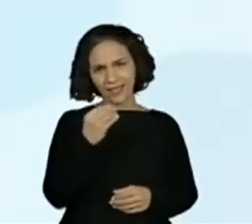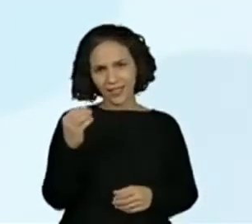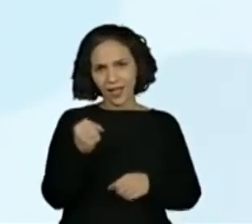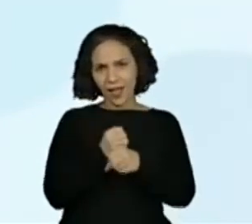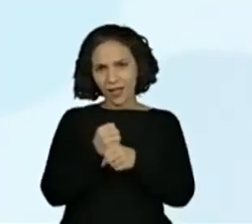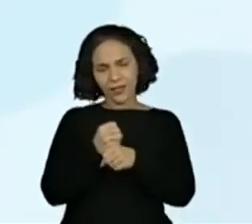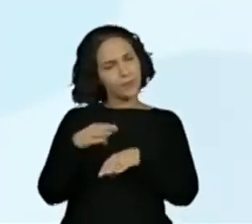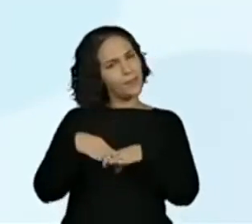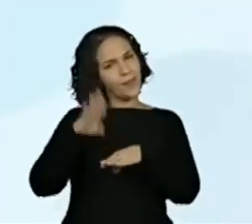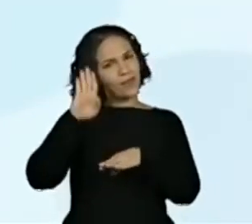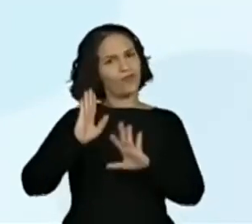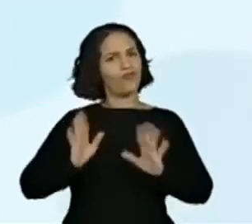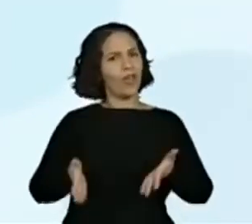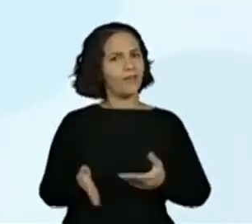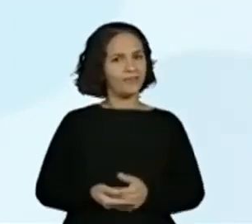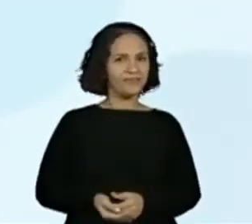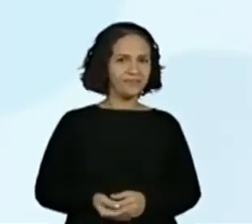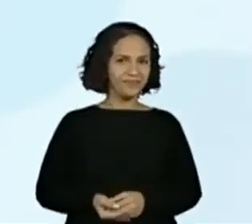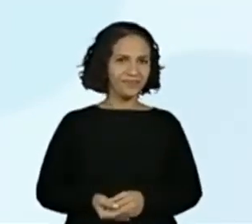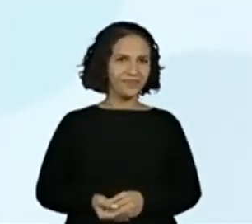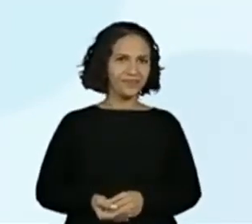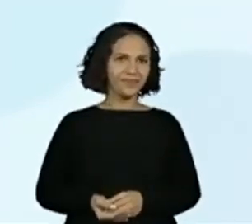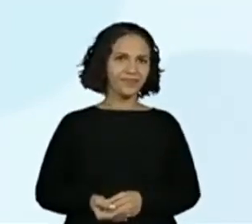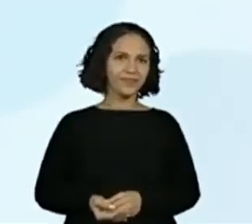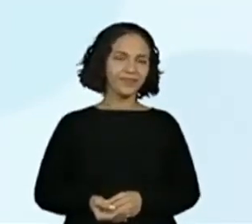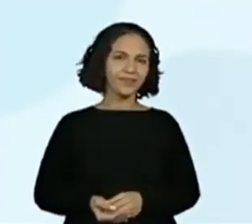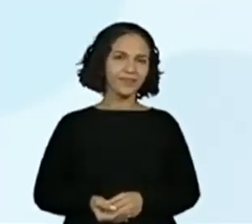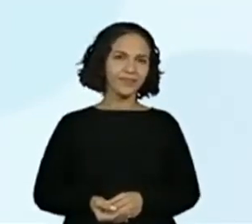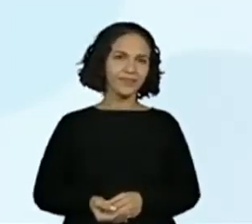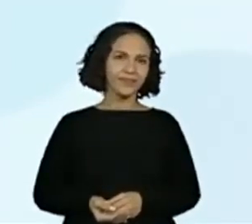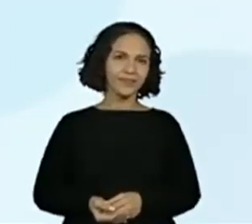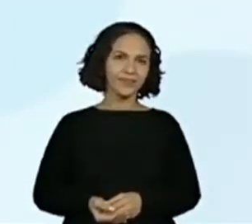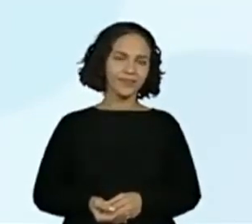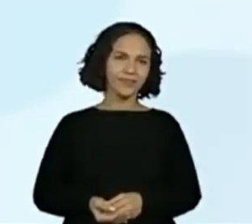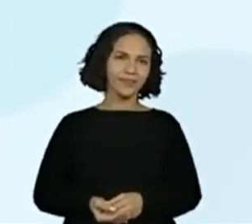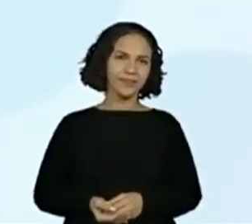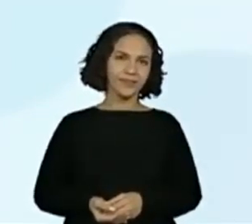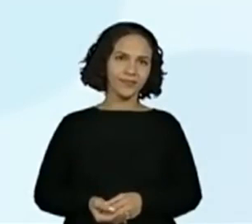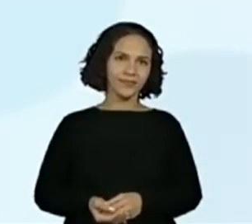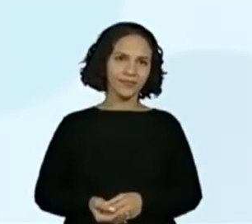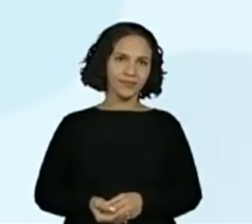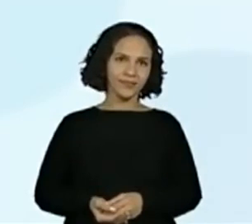Há mais de 100 anos.